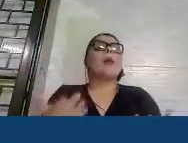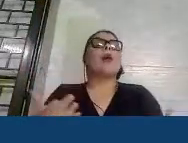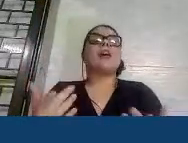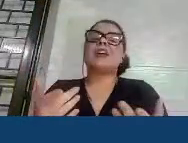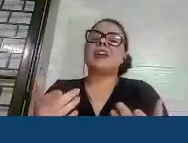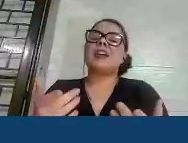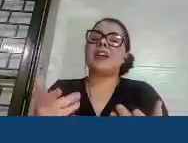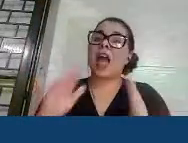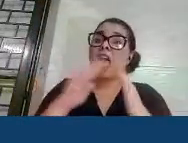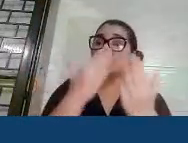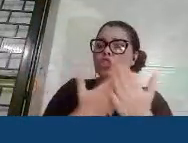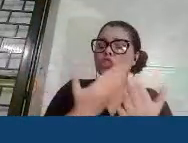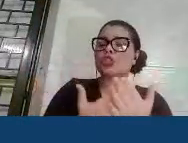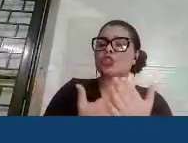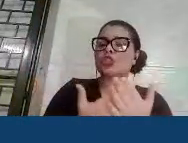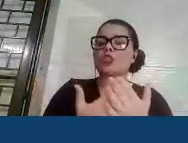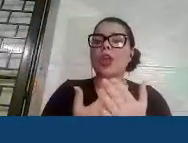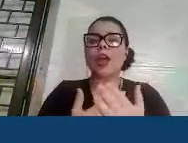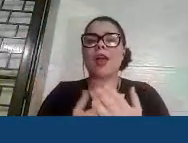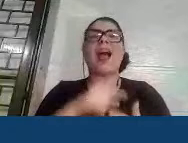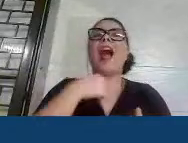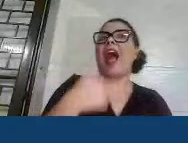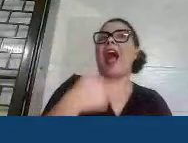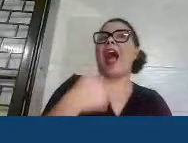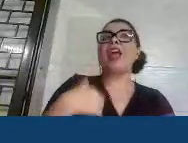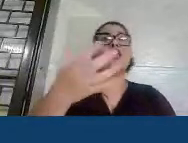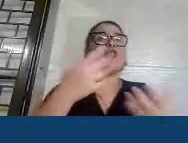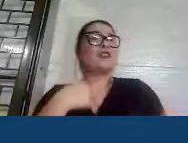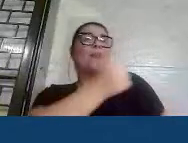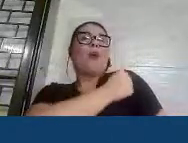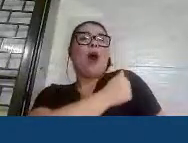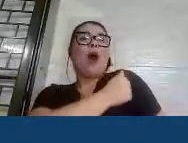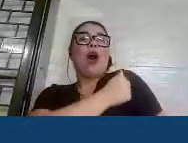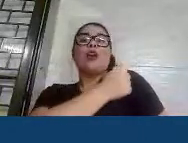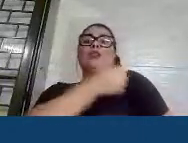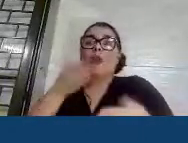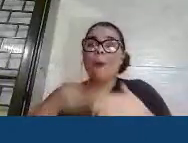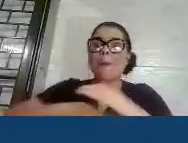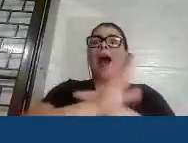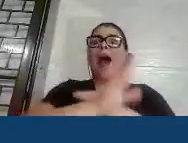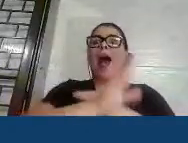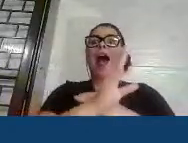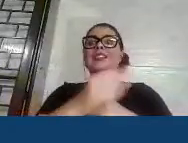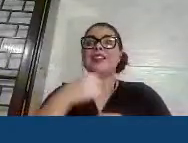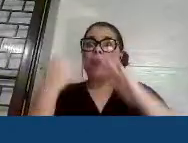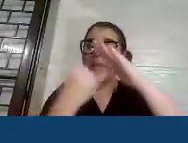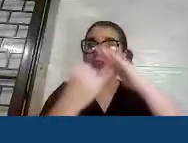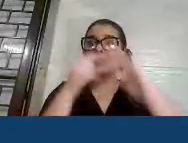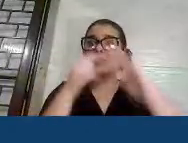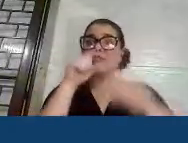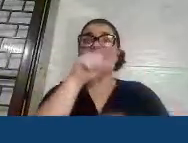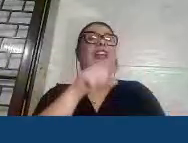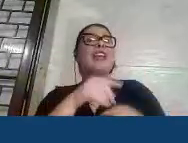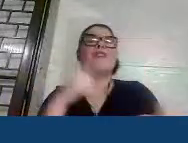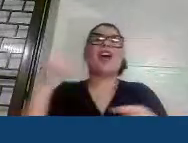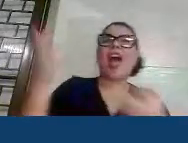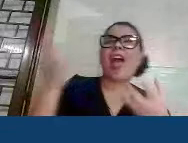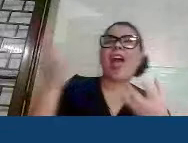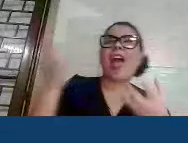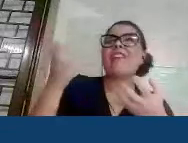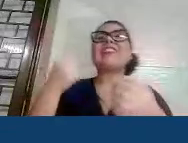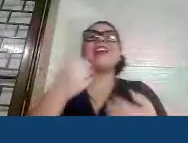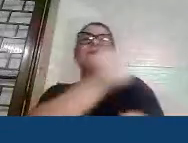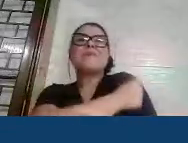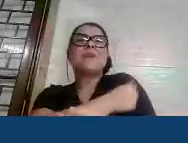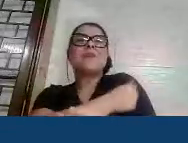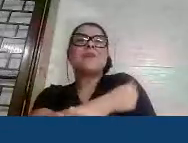instituições. Tipo assim, ah, eu quero que um dos meus alunos passe em uma instituição dessa. Então, ficava até uma guerrinha saudável, que